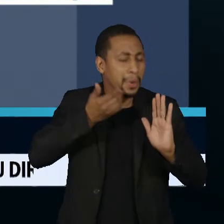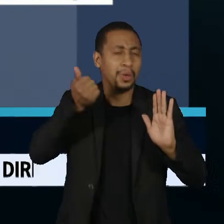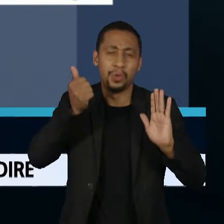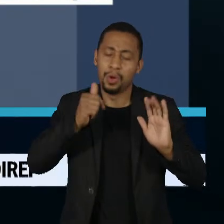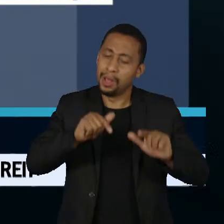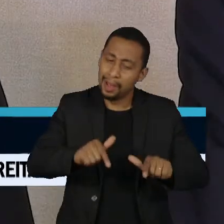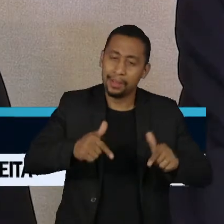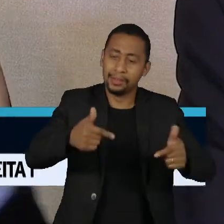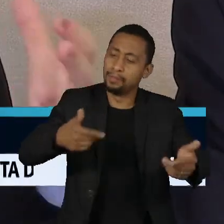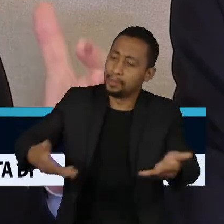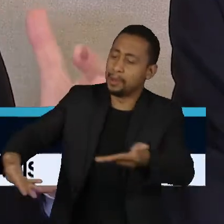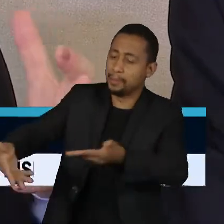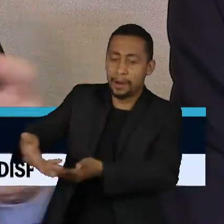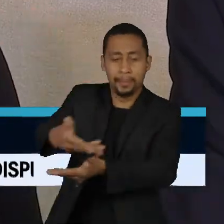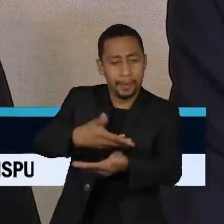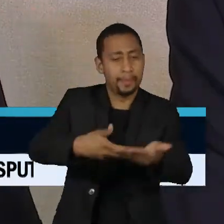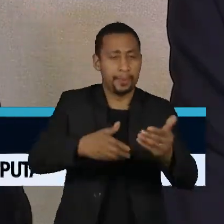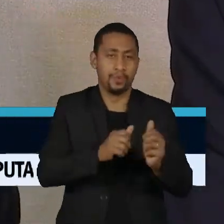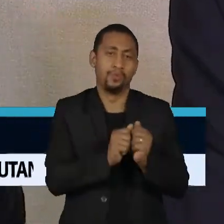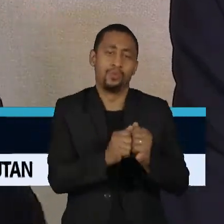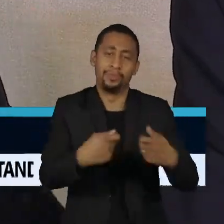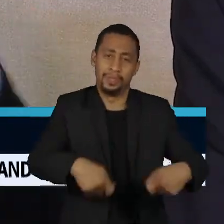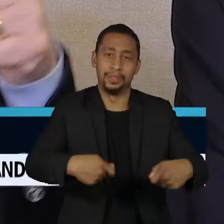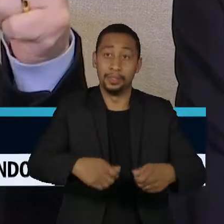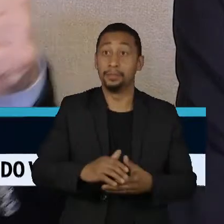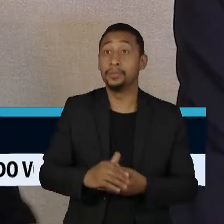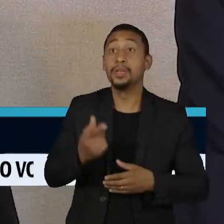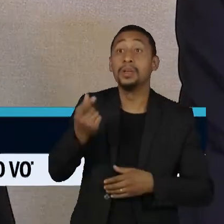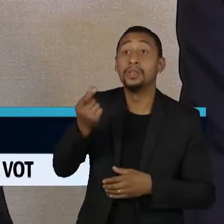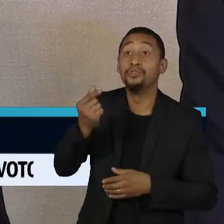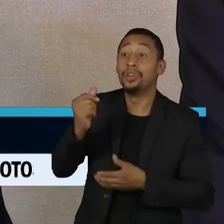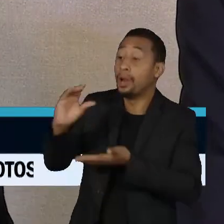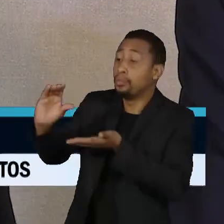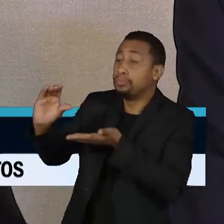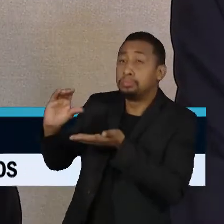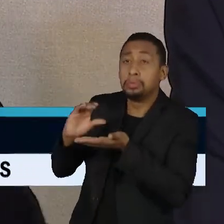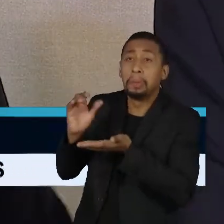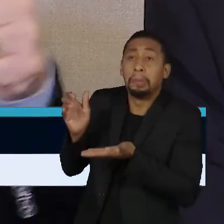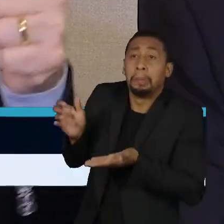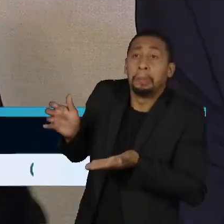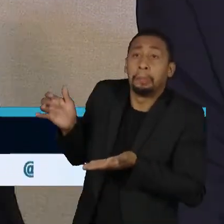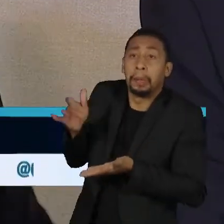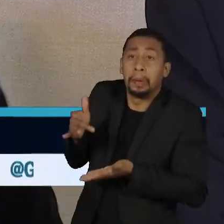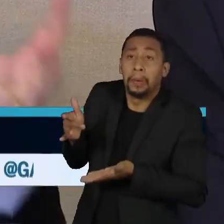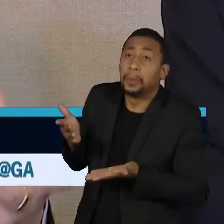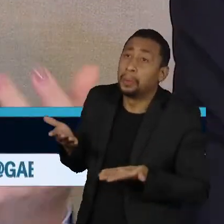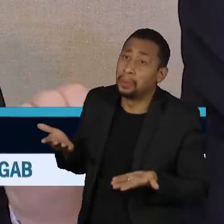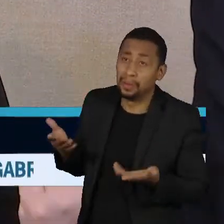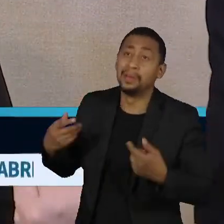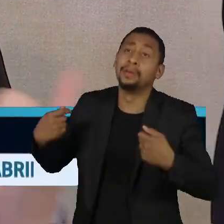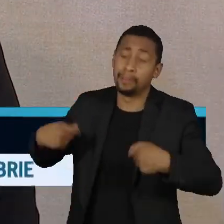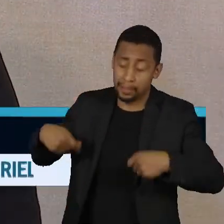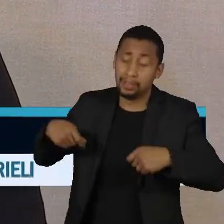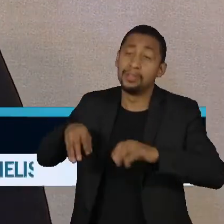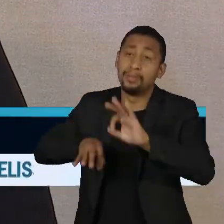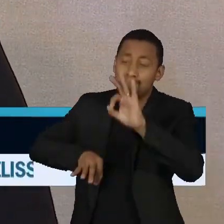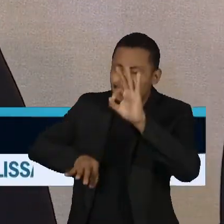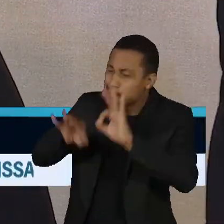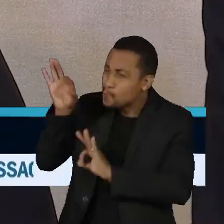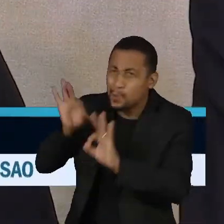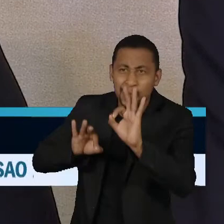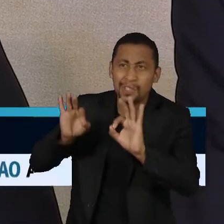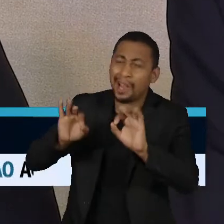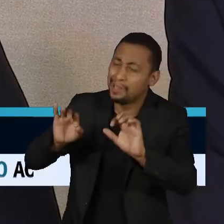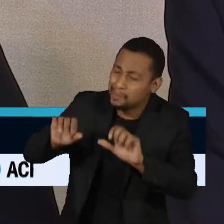ação coletiva. Já que os recursos são poucos, que sejam programas eficientes e que interliguem a região, então entra na questão